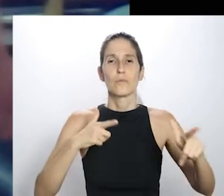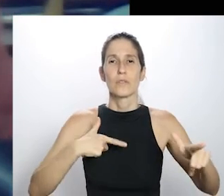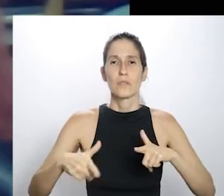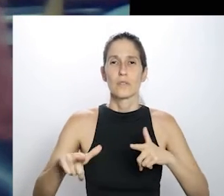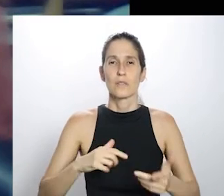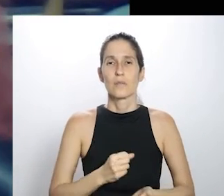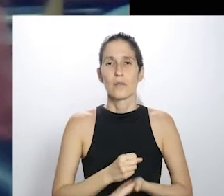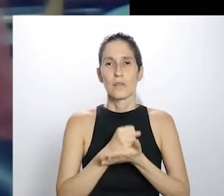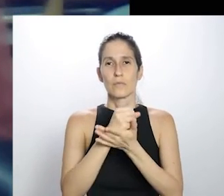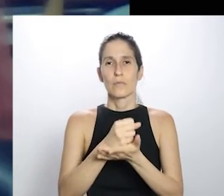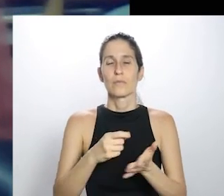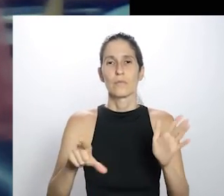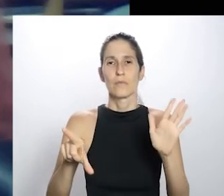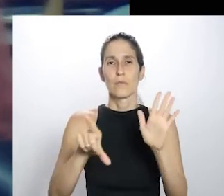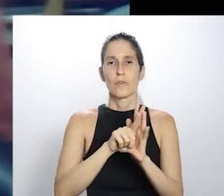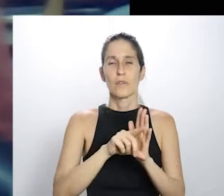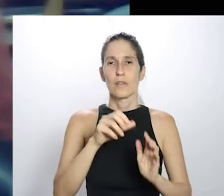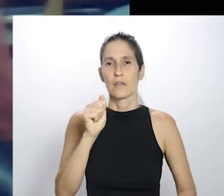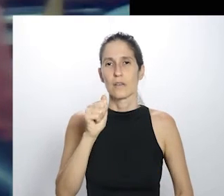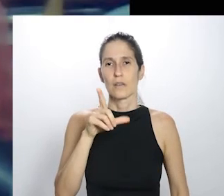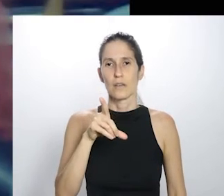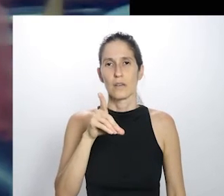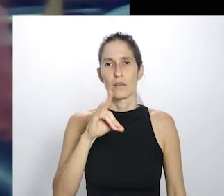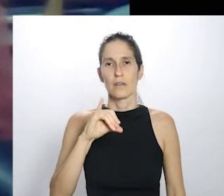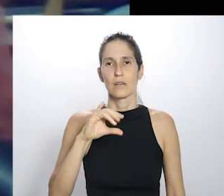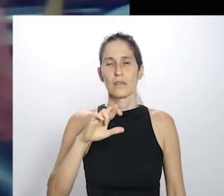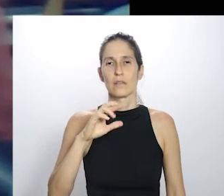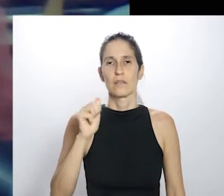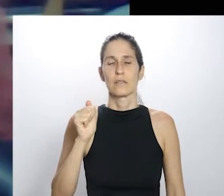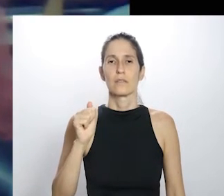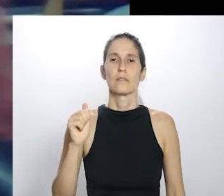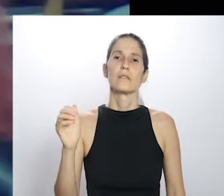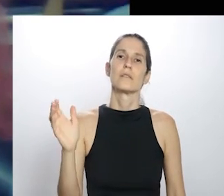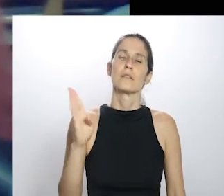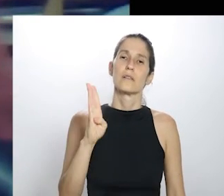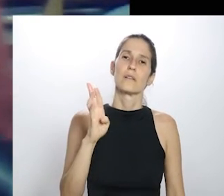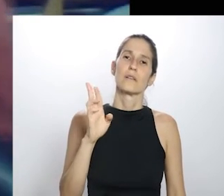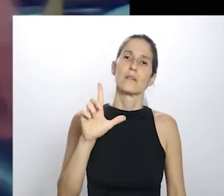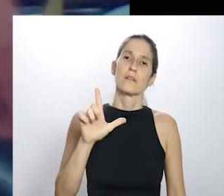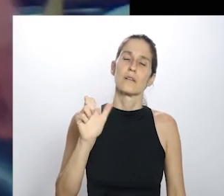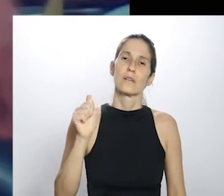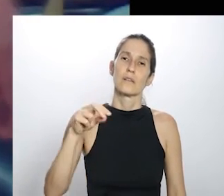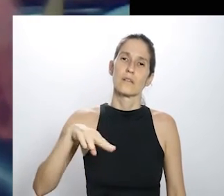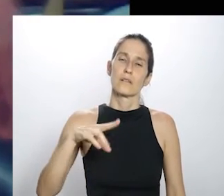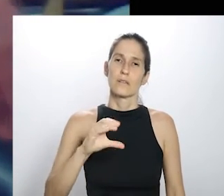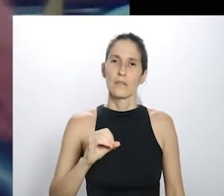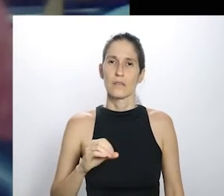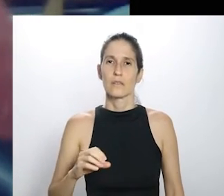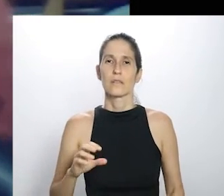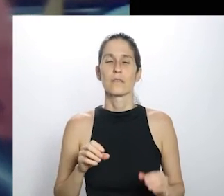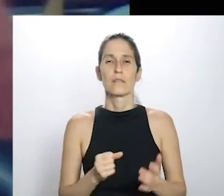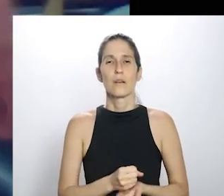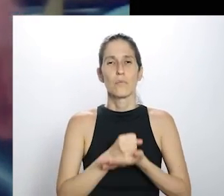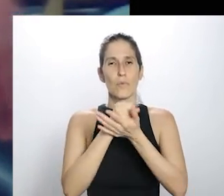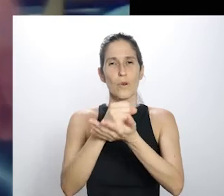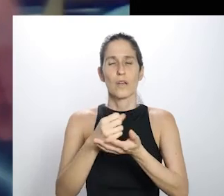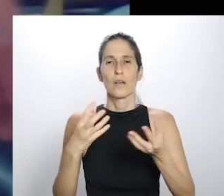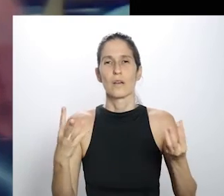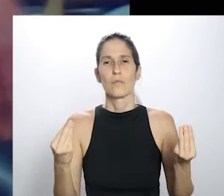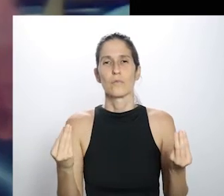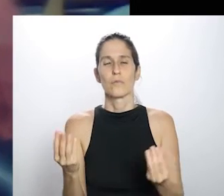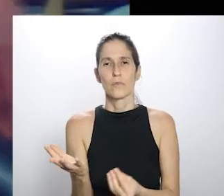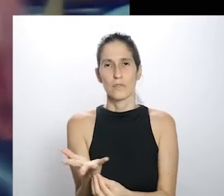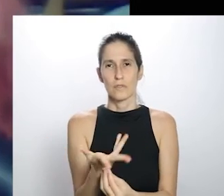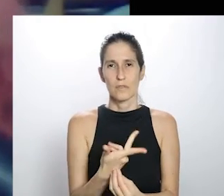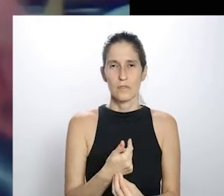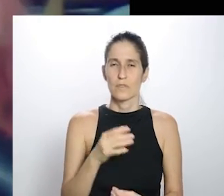trabalhando a lei Aldir Blanc, que, como a Ruth já falou, é uma lei que vai contribuir para artistas de